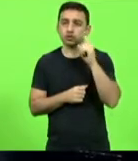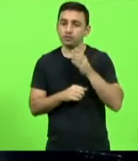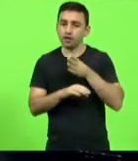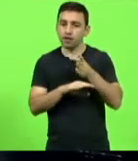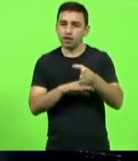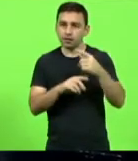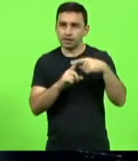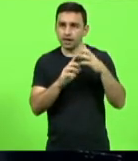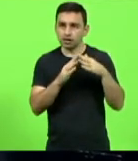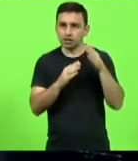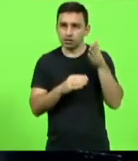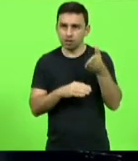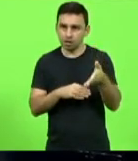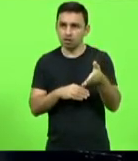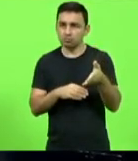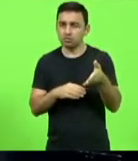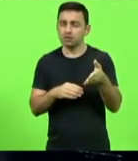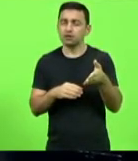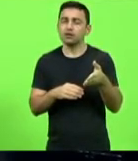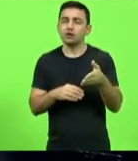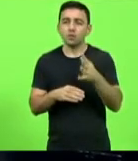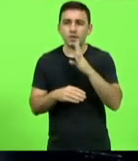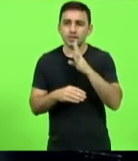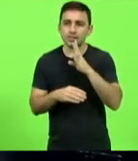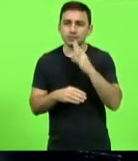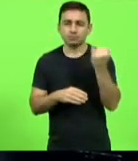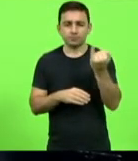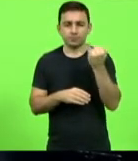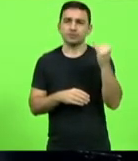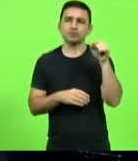Oktoberfest passem lá para conhecer essa igreja porque vale a pena